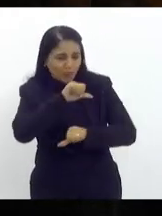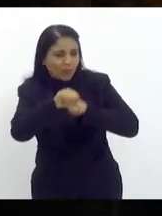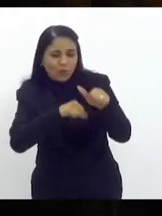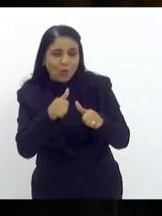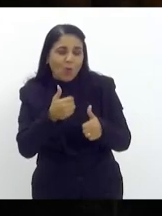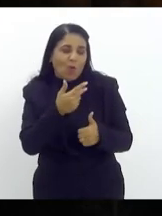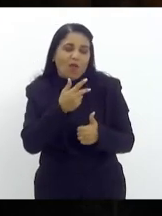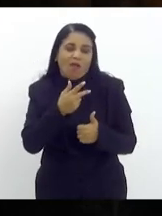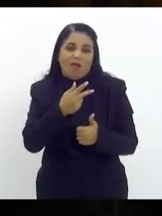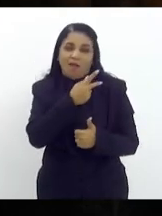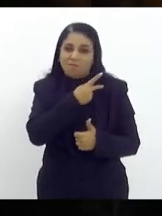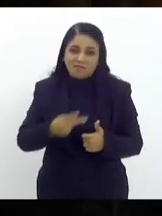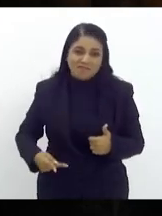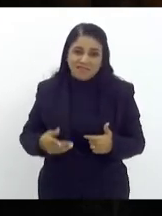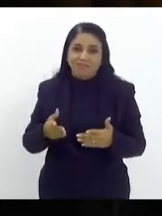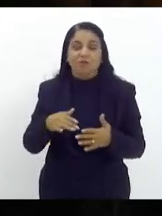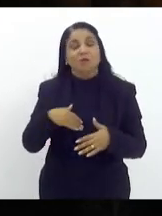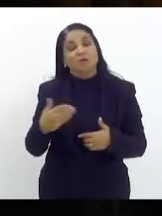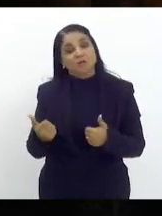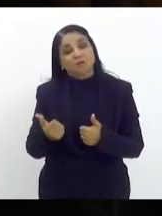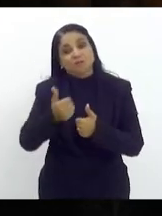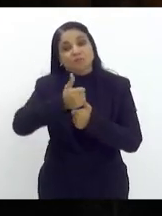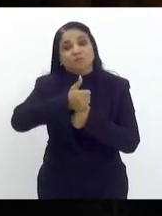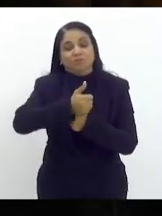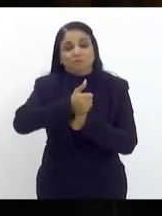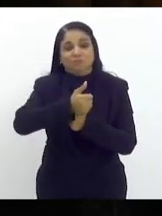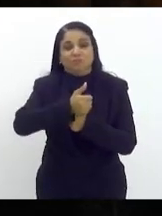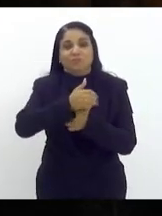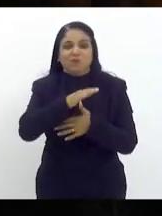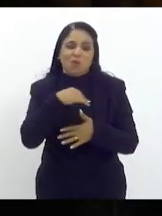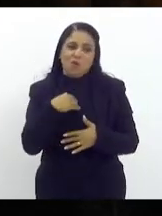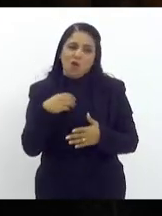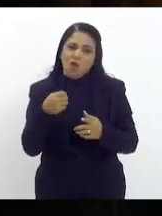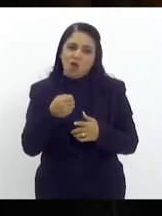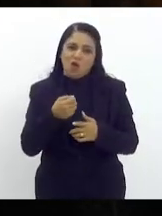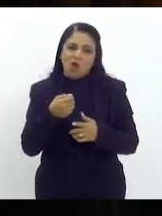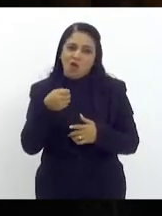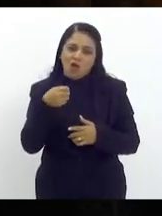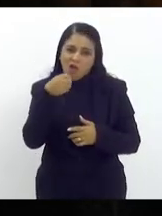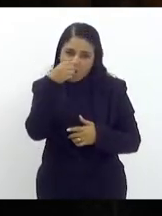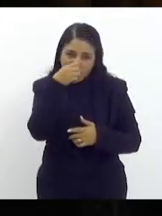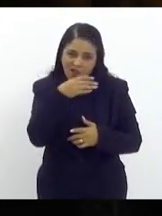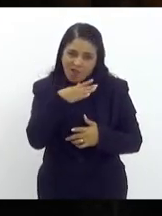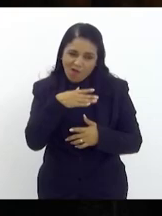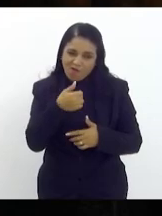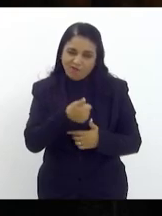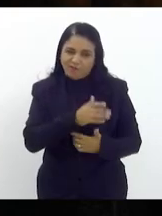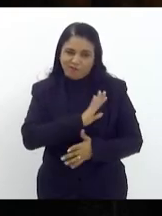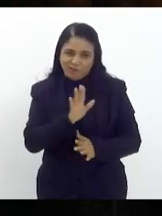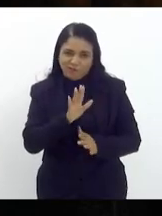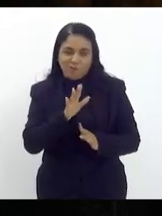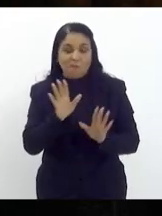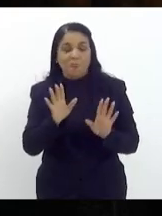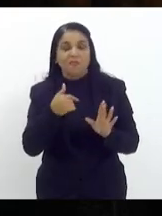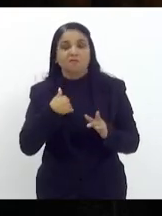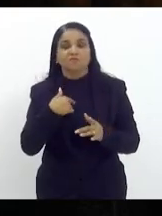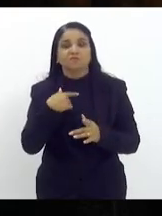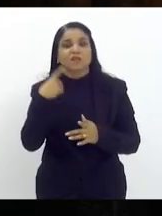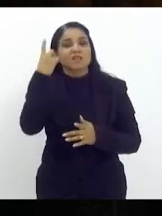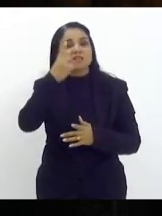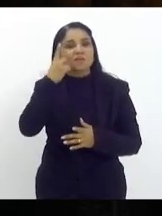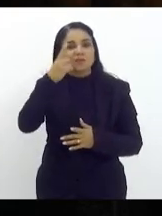observei senhor presidente mas o não ficaria ofendido de jeito nenhum mas senhor presidente deputado